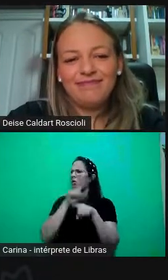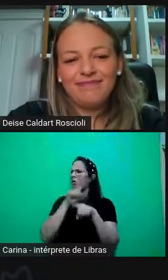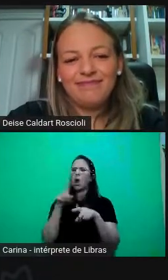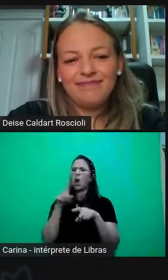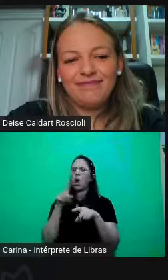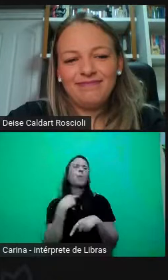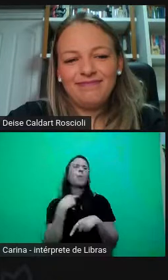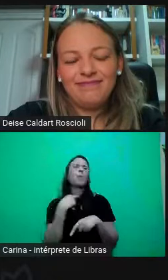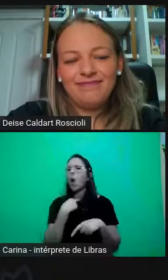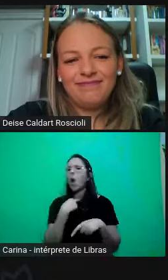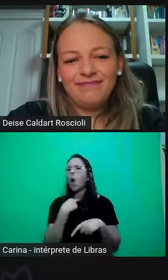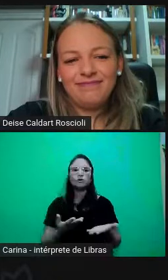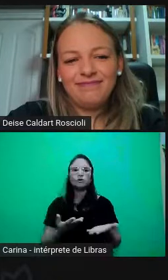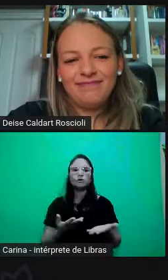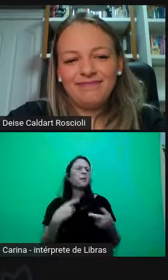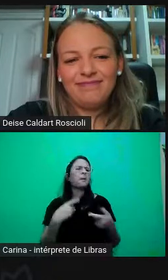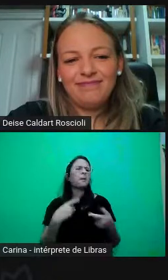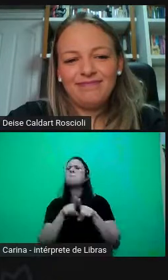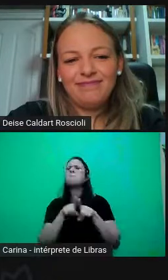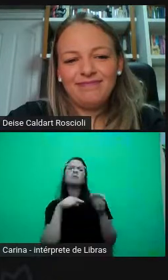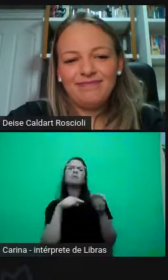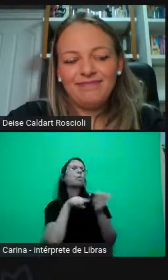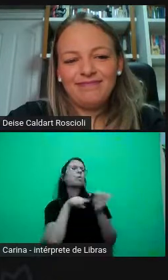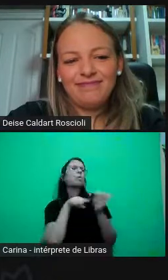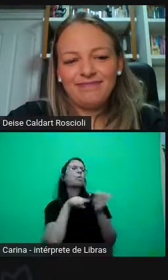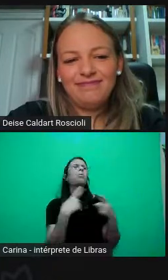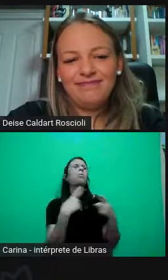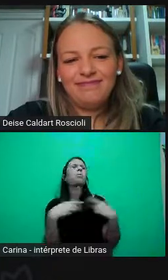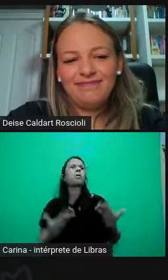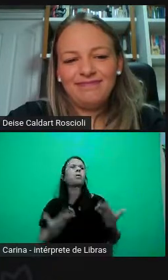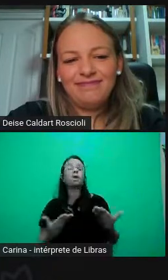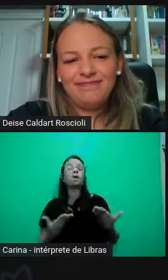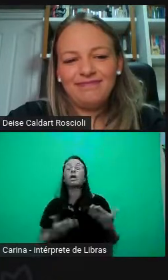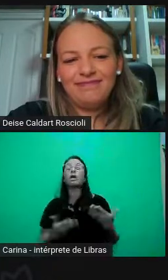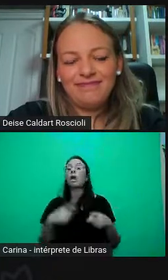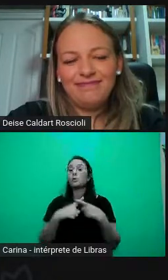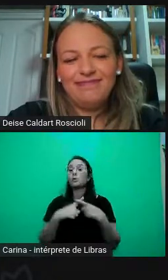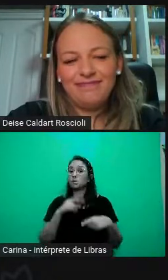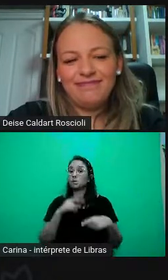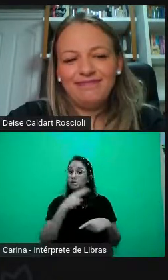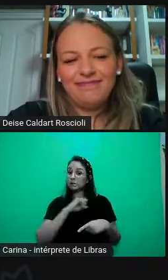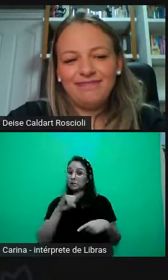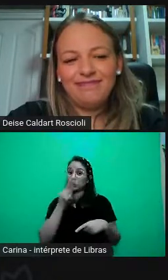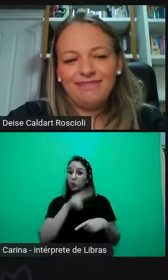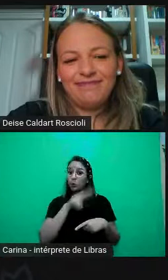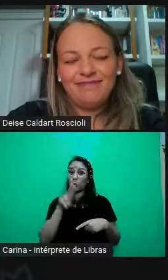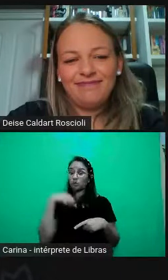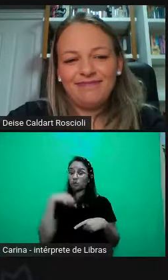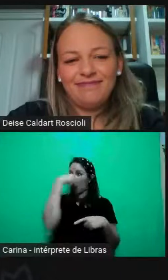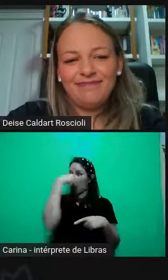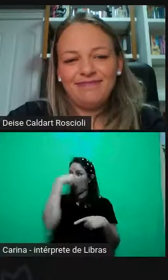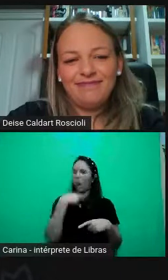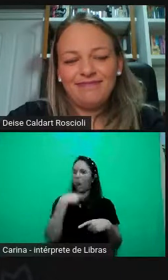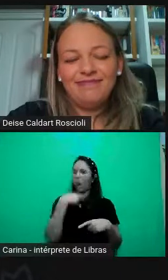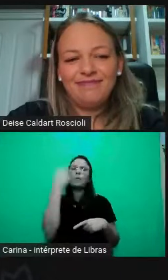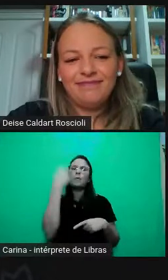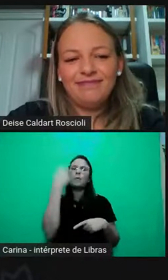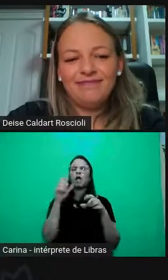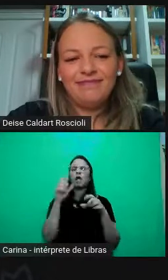e a gente perguntou por quê, e elas, não, porque se eu for maquiada, se eu for de brinco,